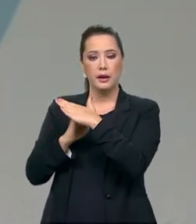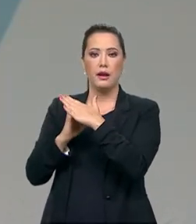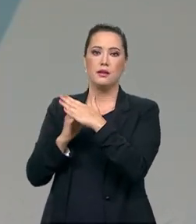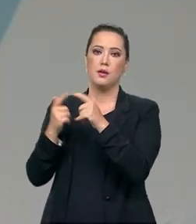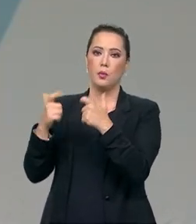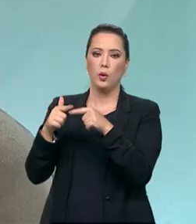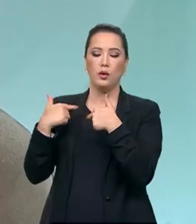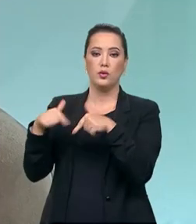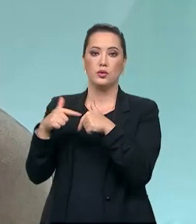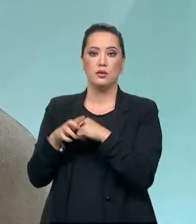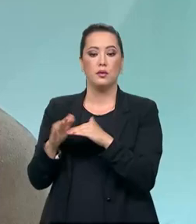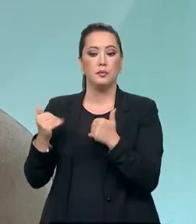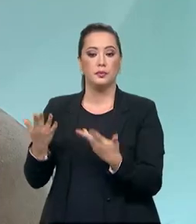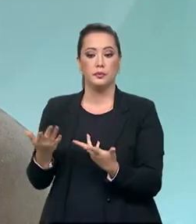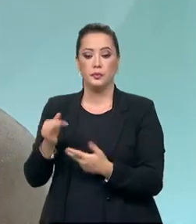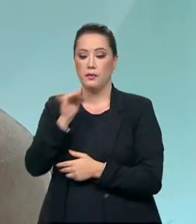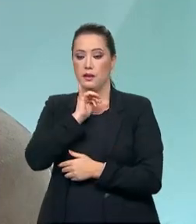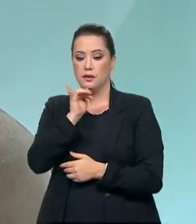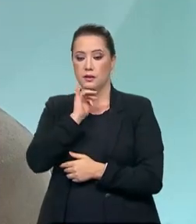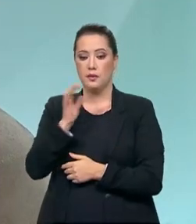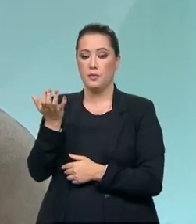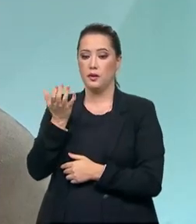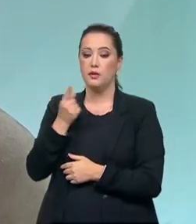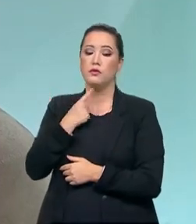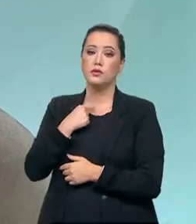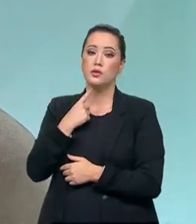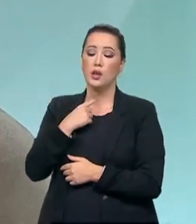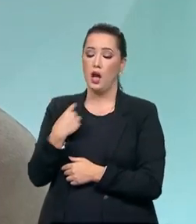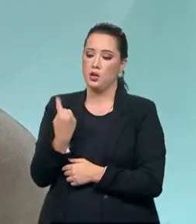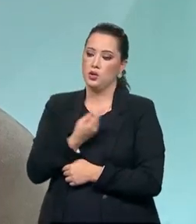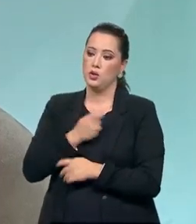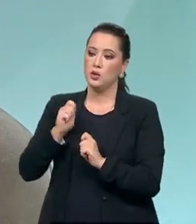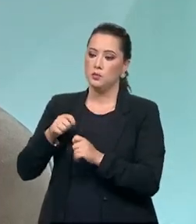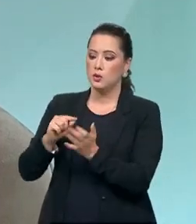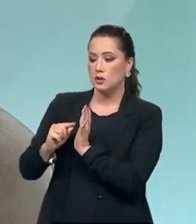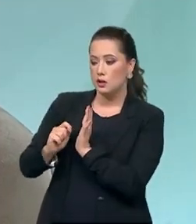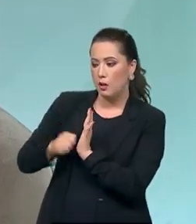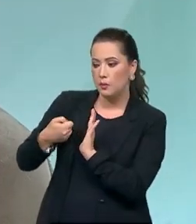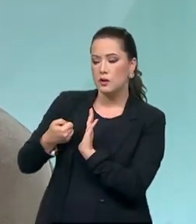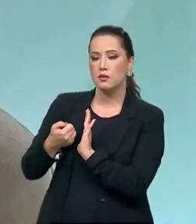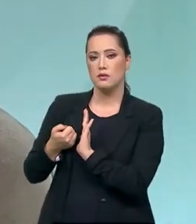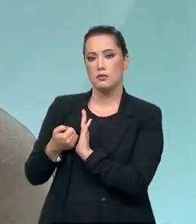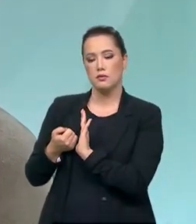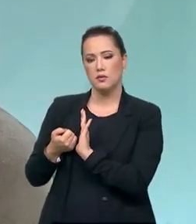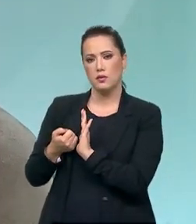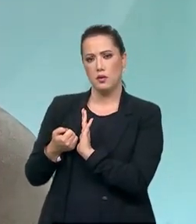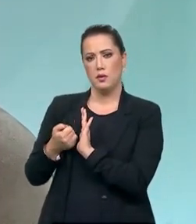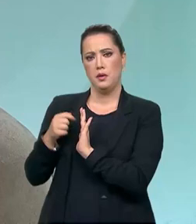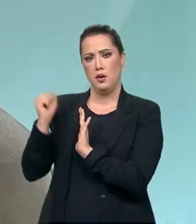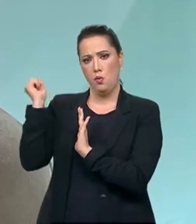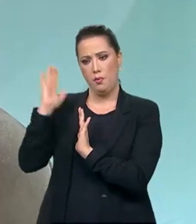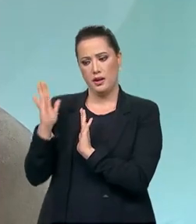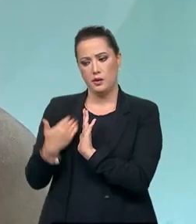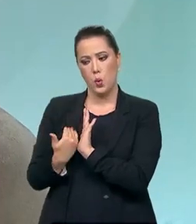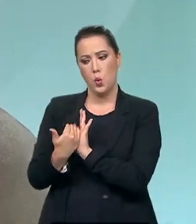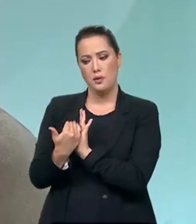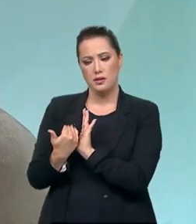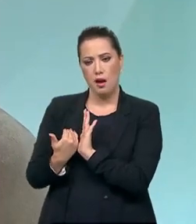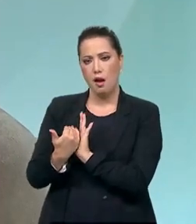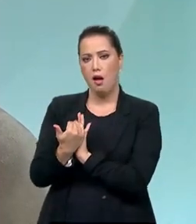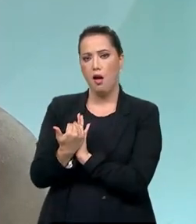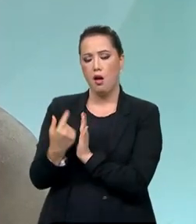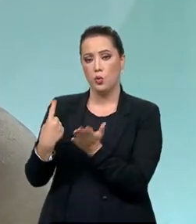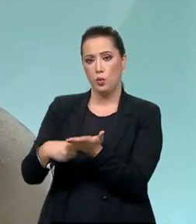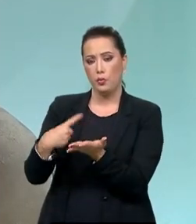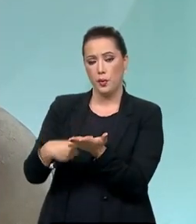laboral. Com a OIT, eu tenho desejo que nós possamos assinar, a partir do Brasil, né? Essa